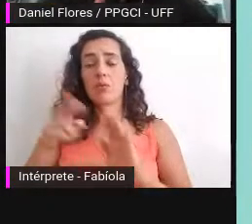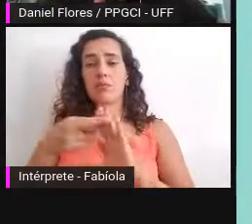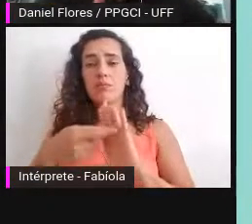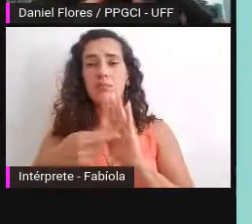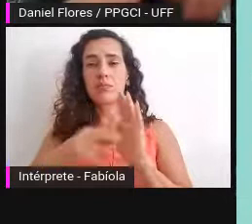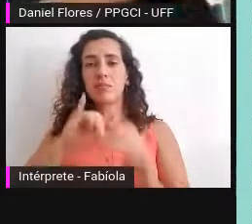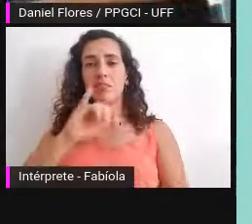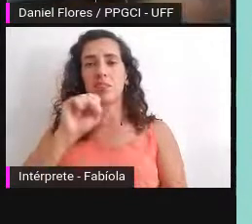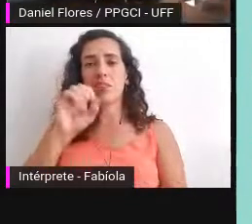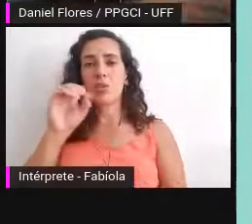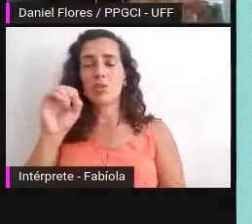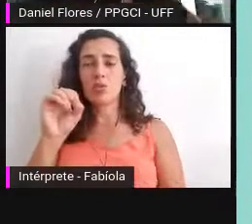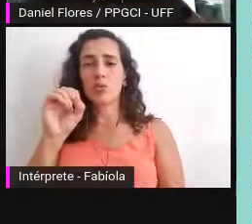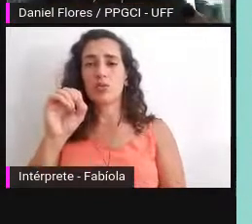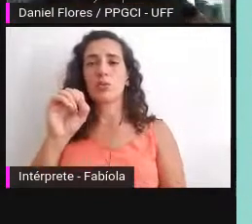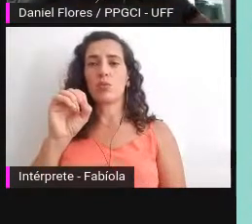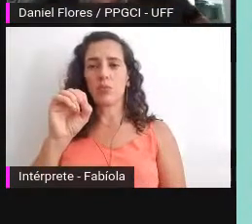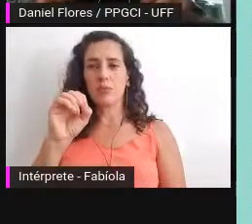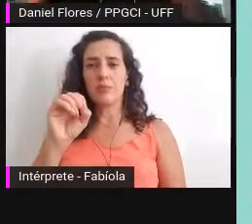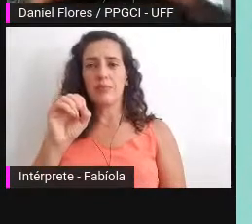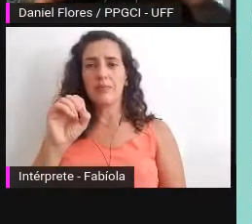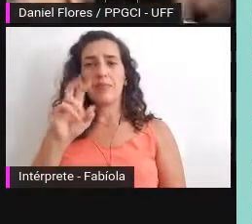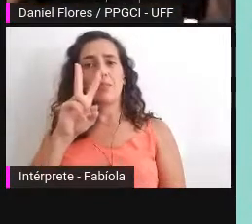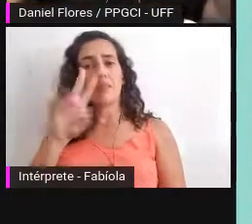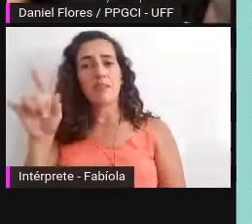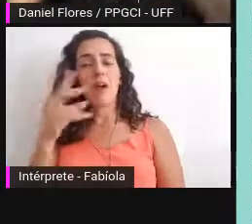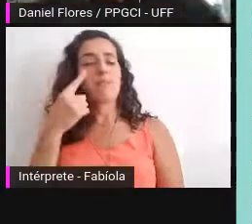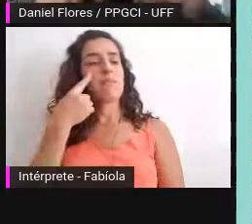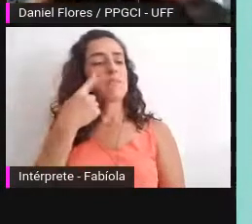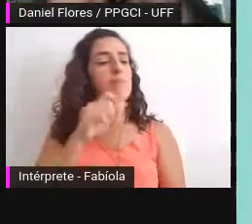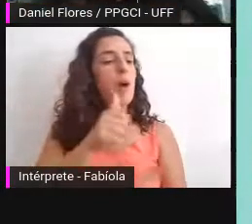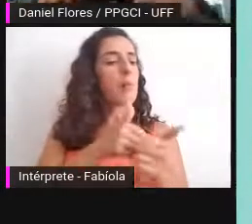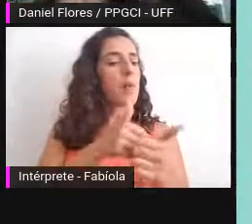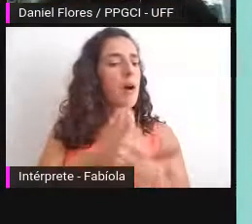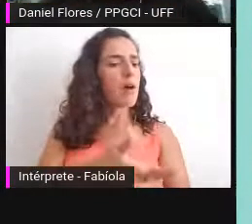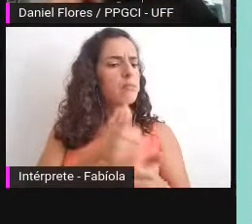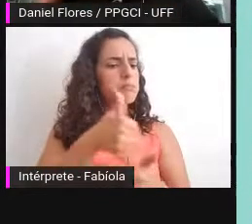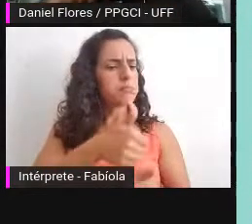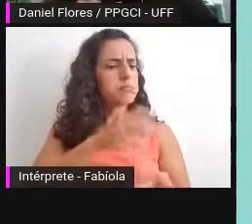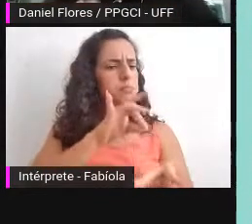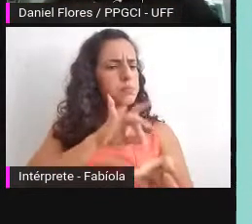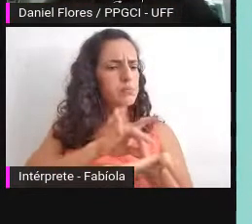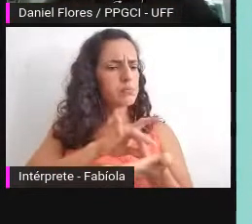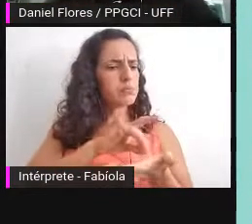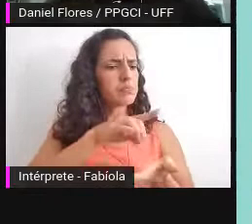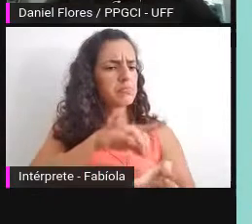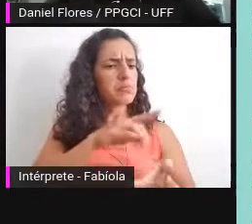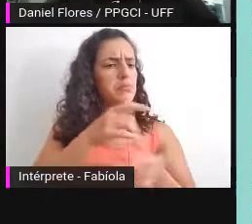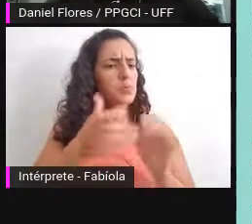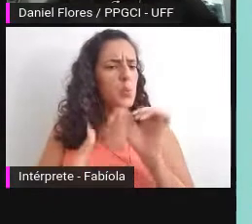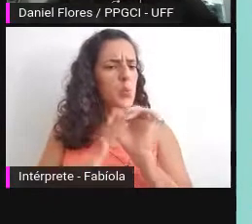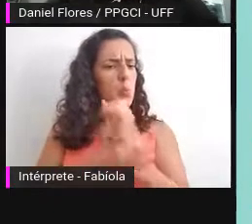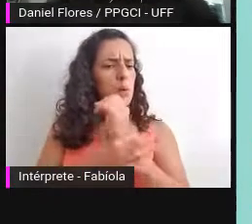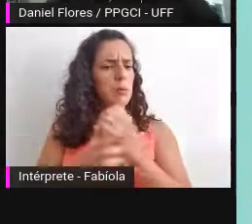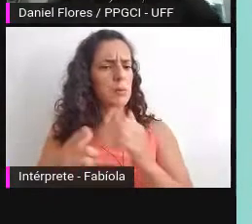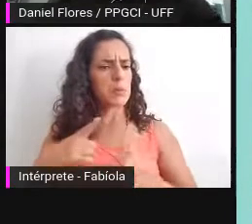instituição que vai auditar e certificar e ainda essa instituição que audita e certifica que tem que ser uma terceira